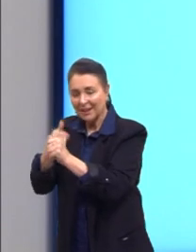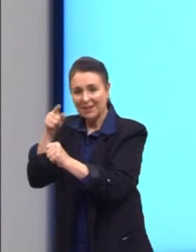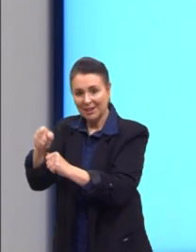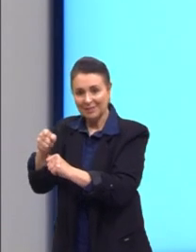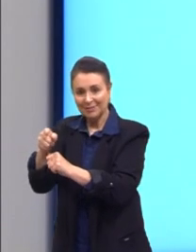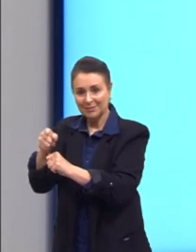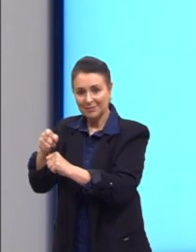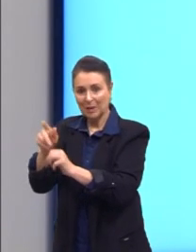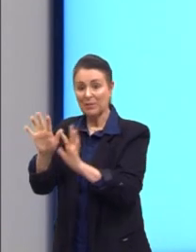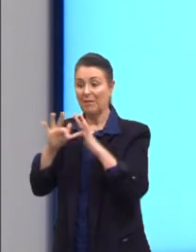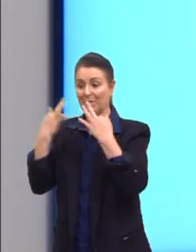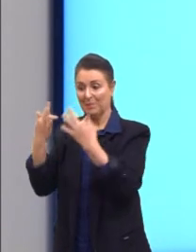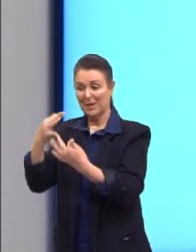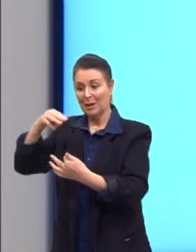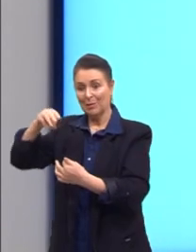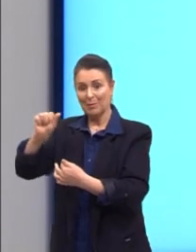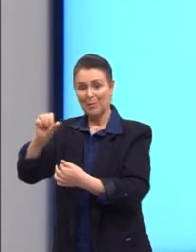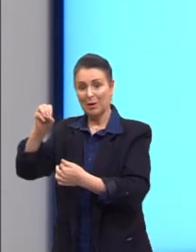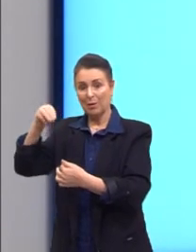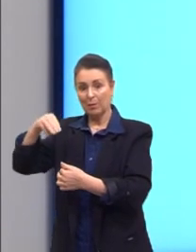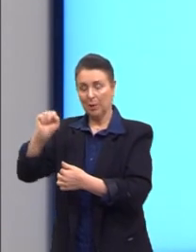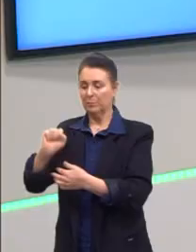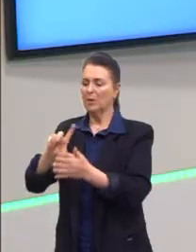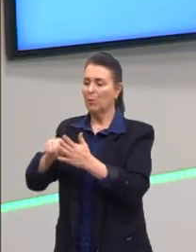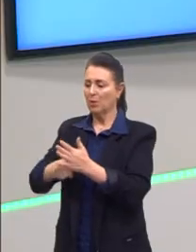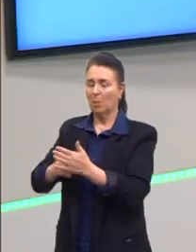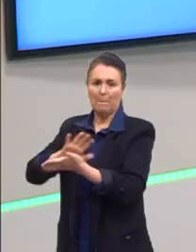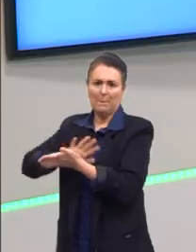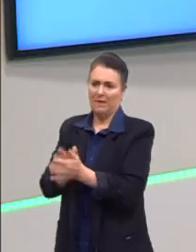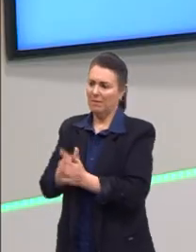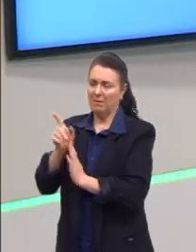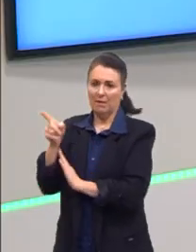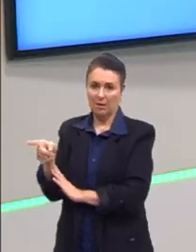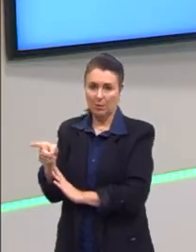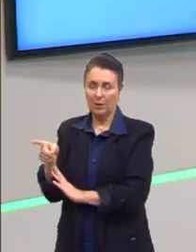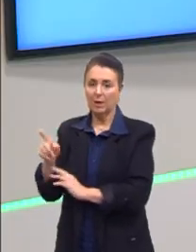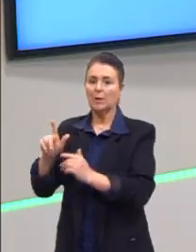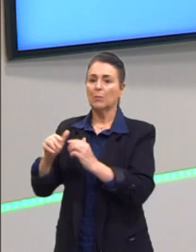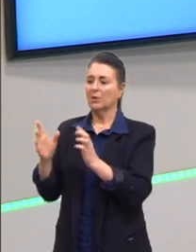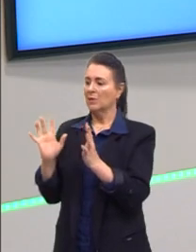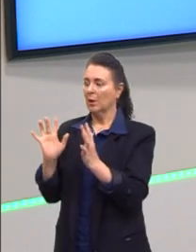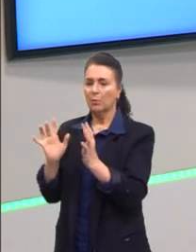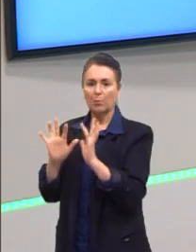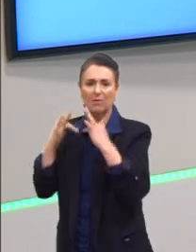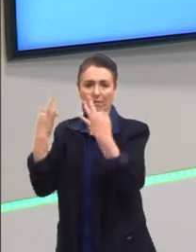Maomé. Por fim, ele foi assassinado. aí nós temos a linha direta entre eles.